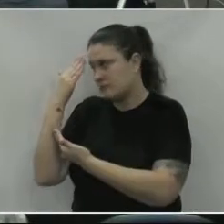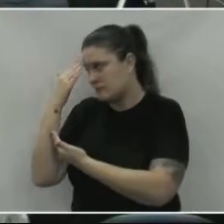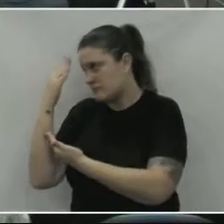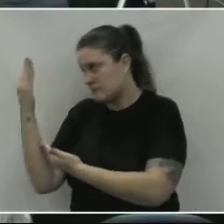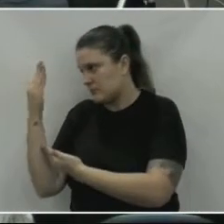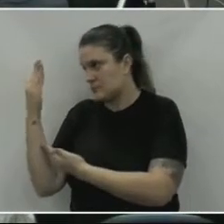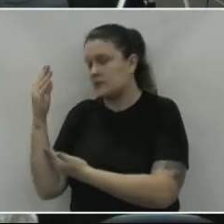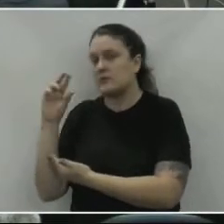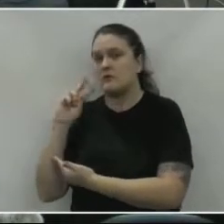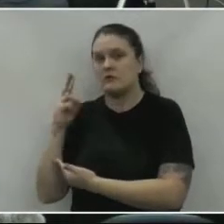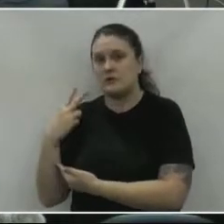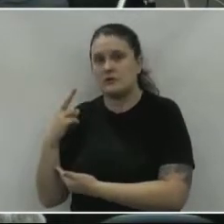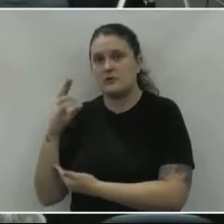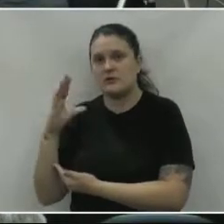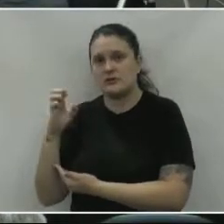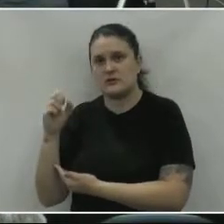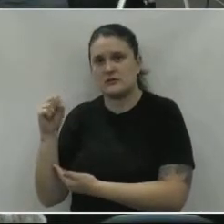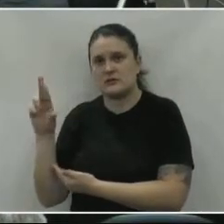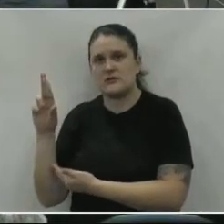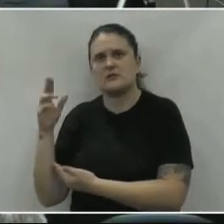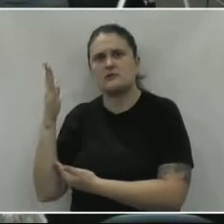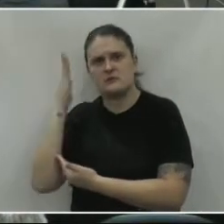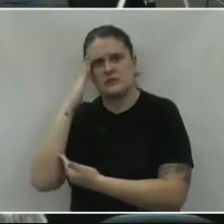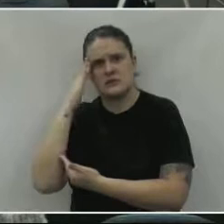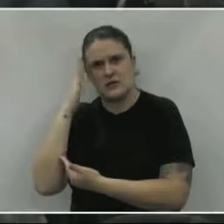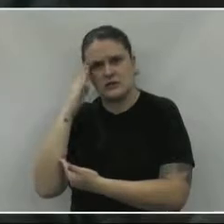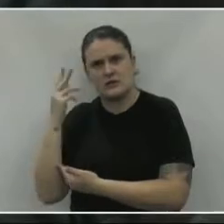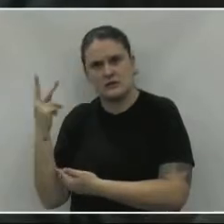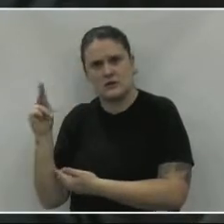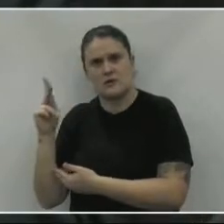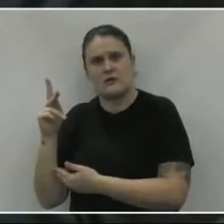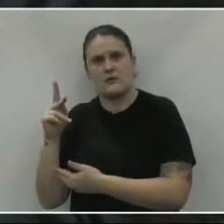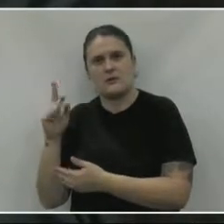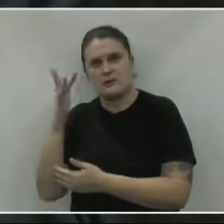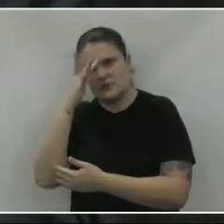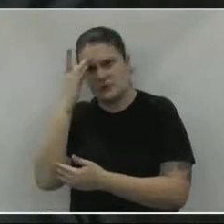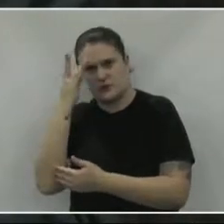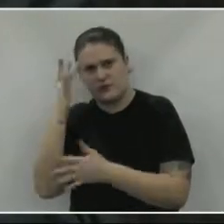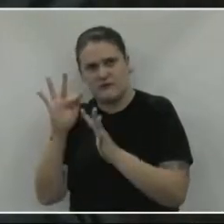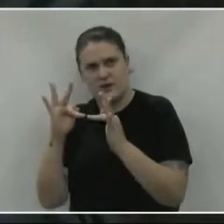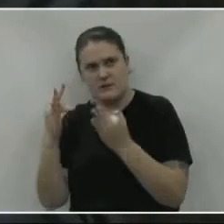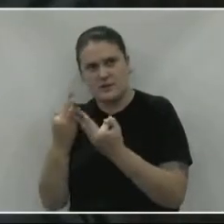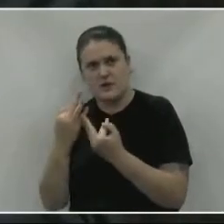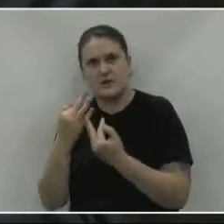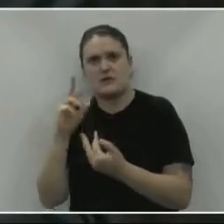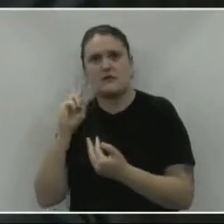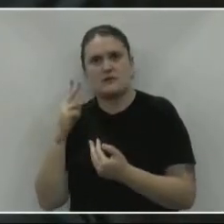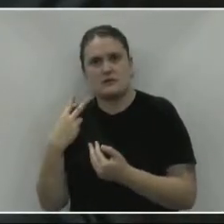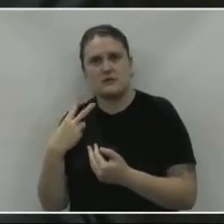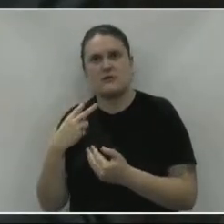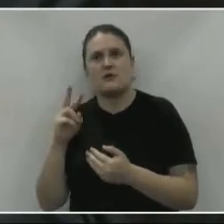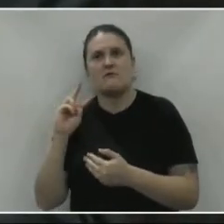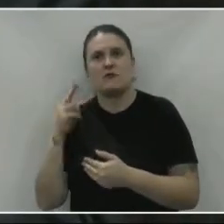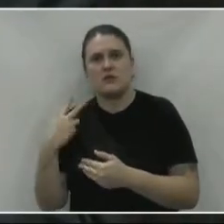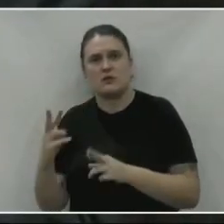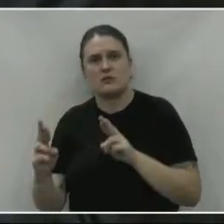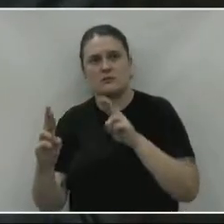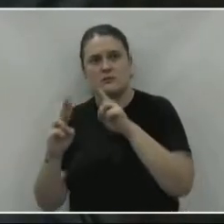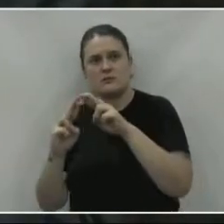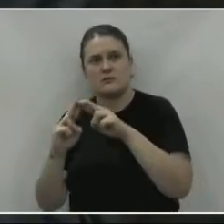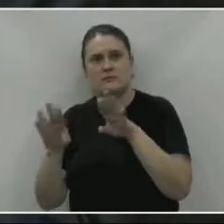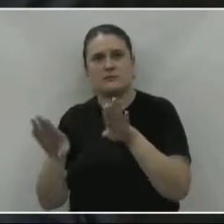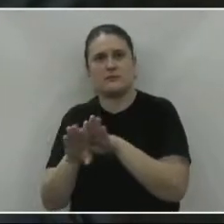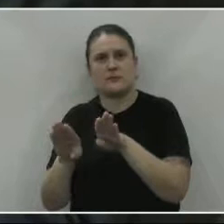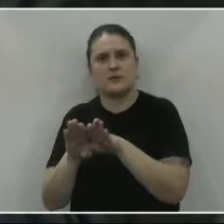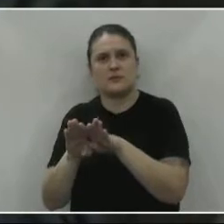a parte, vereador. Eu sei que o senhor também, como parente do prefeito, vereador, representante, também deve